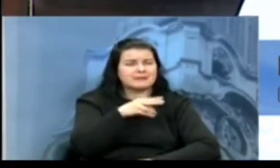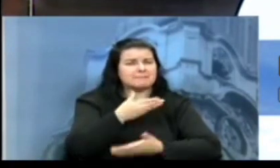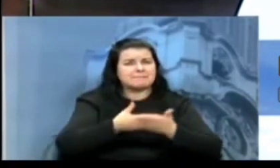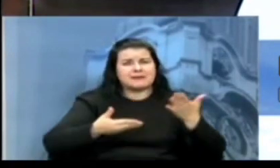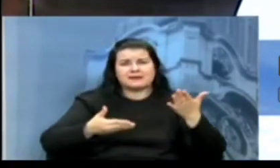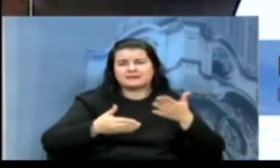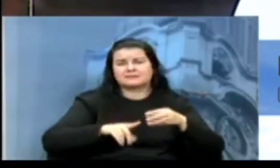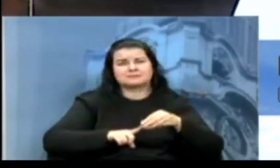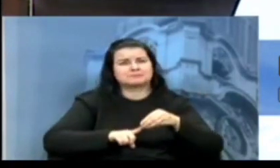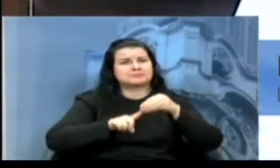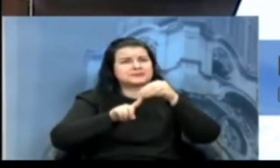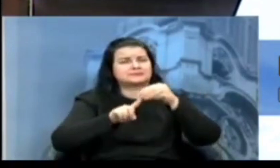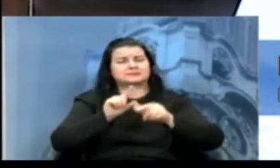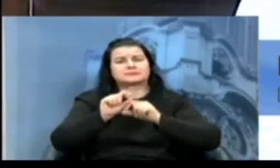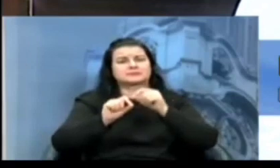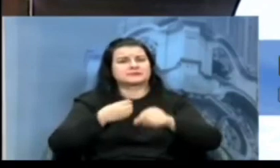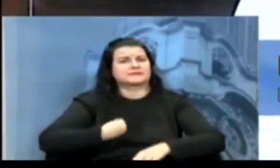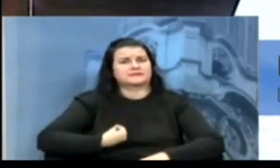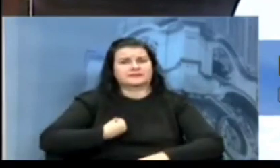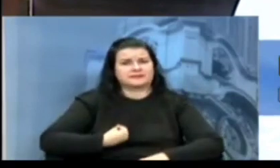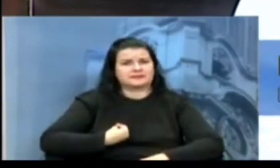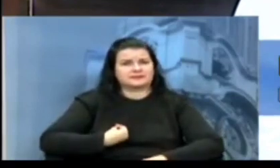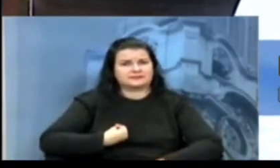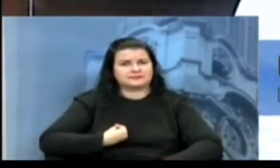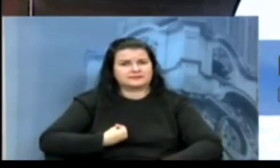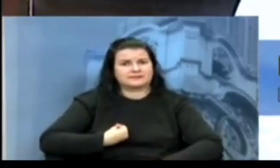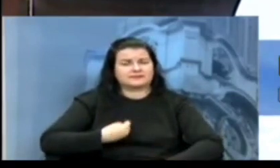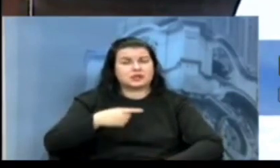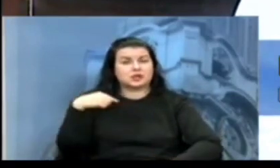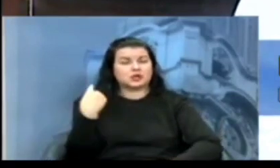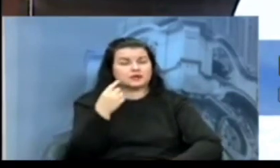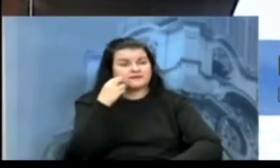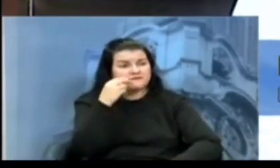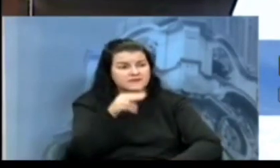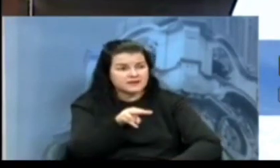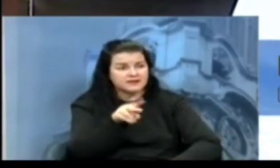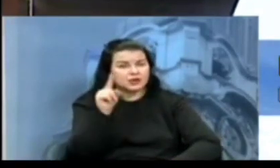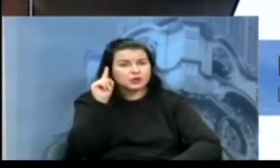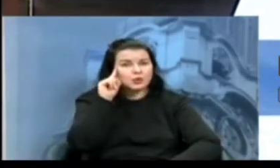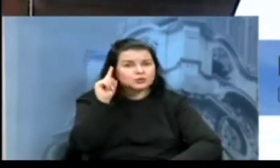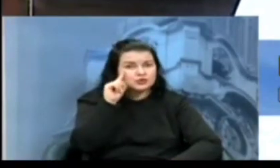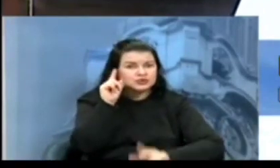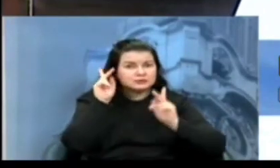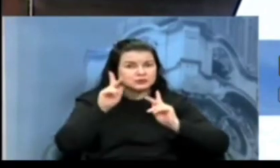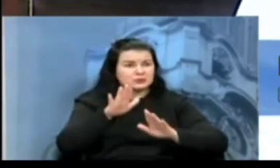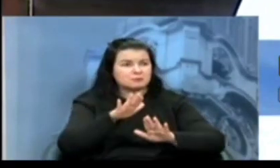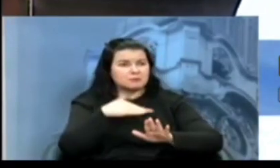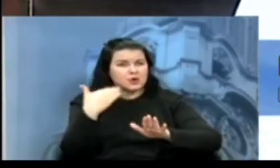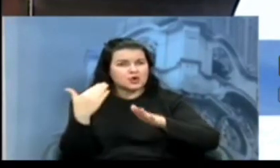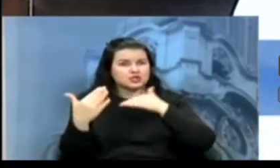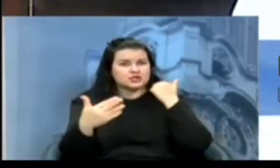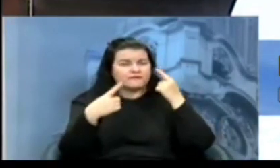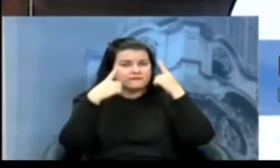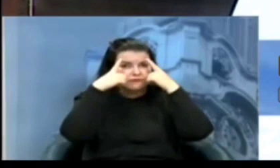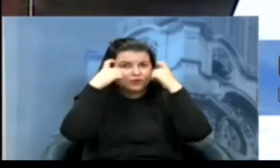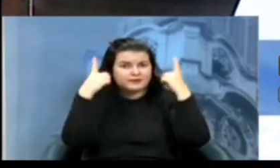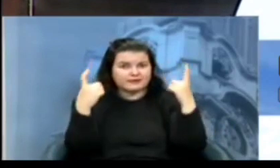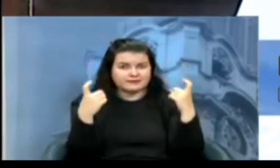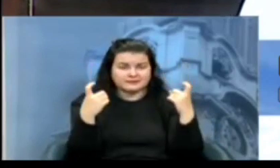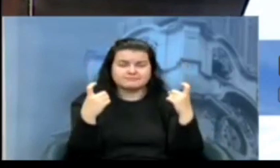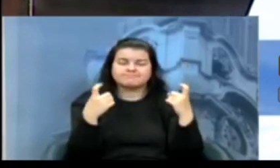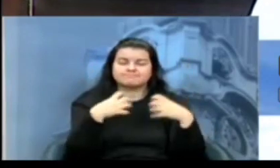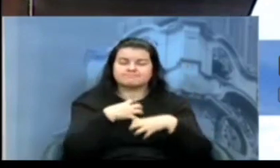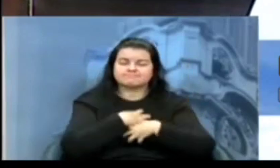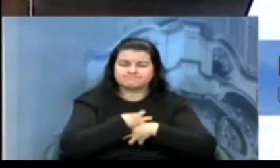vida. Ninguém passa em colume ao trabalhar diariamente com mortes violentas. São